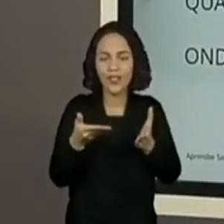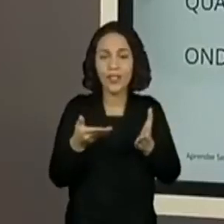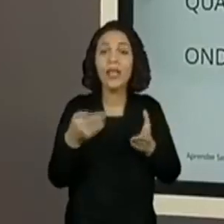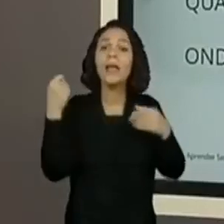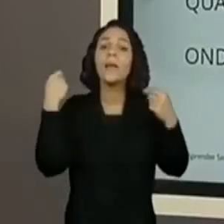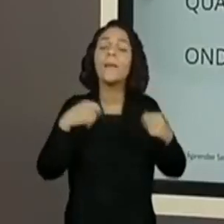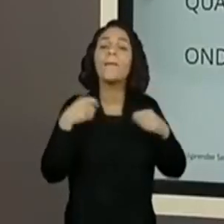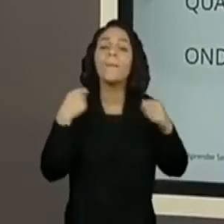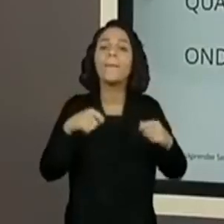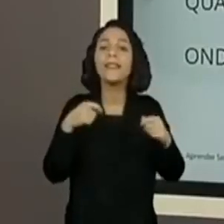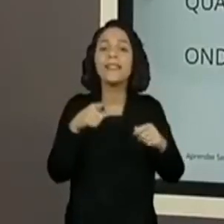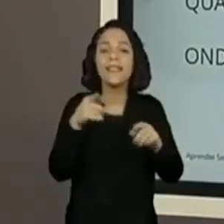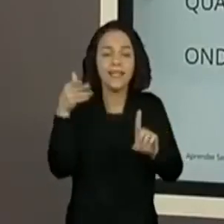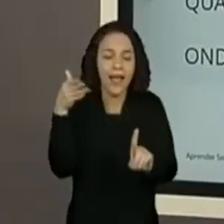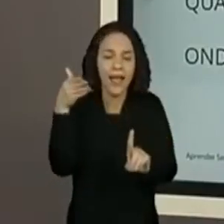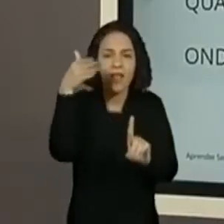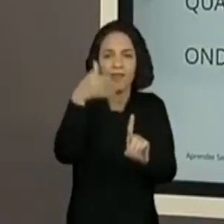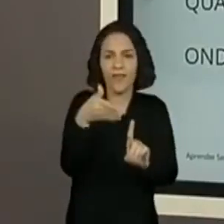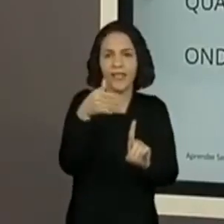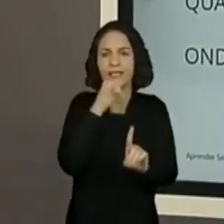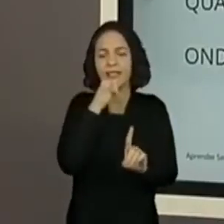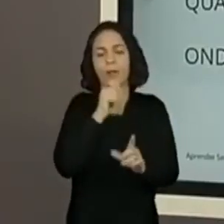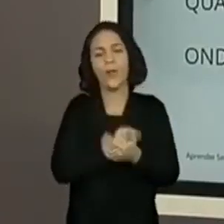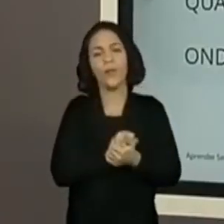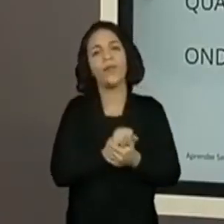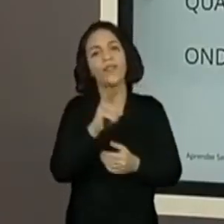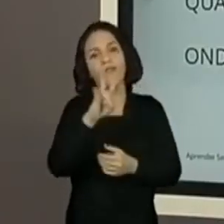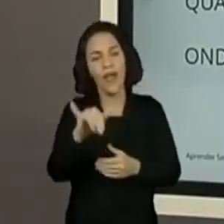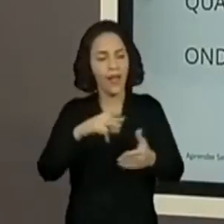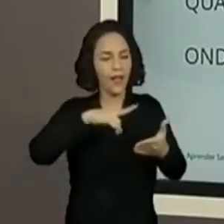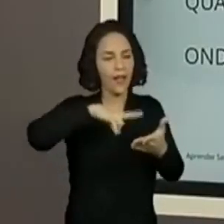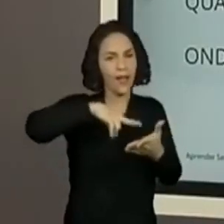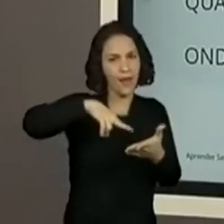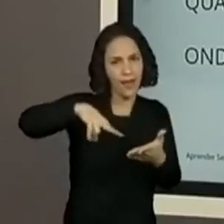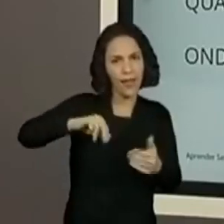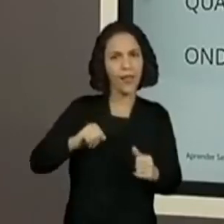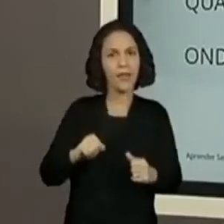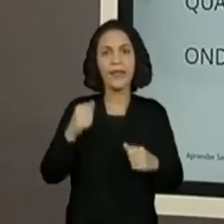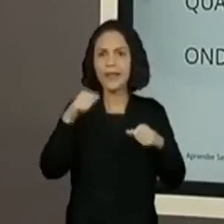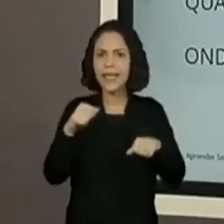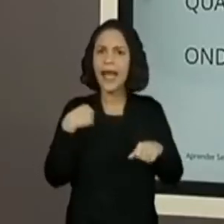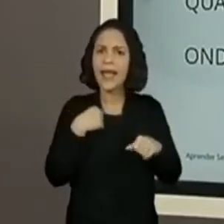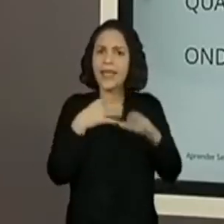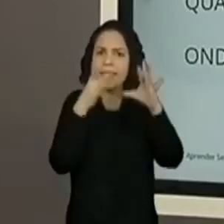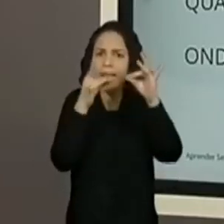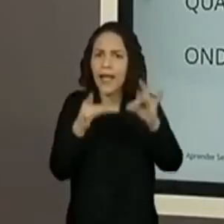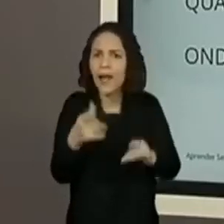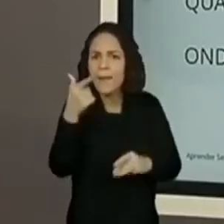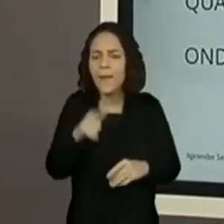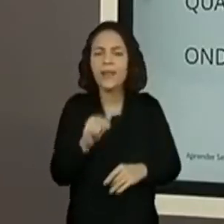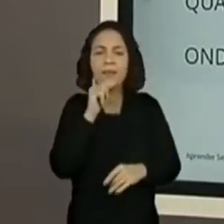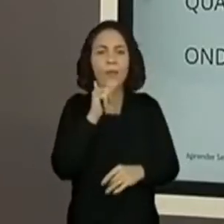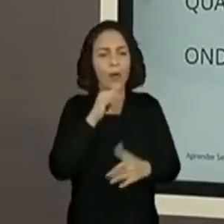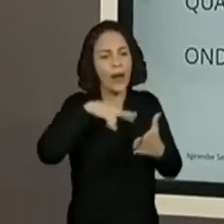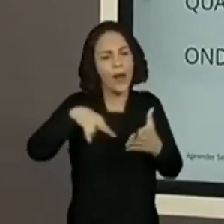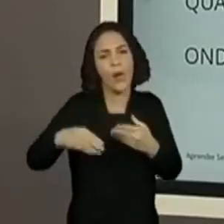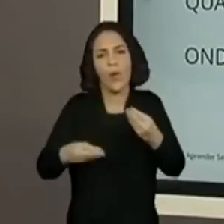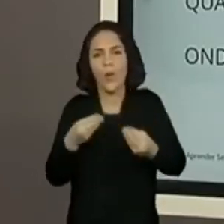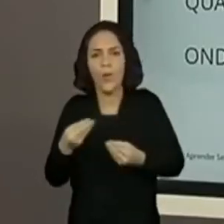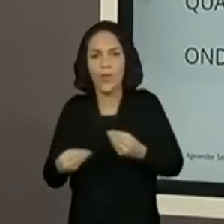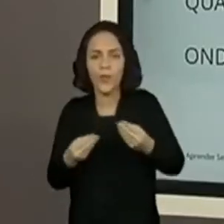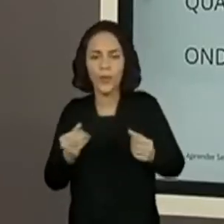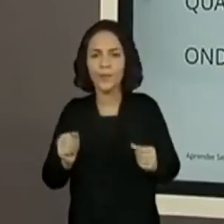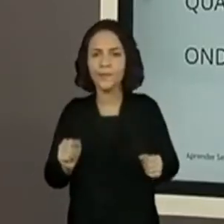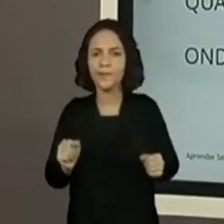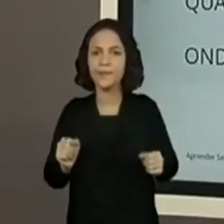referência eu já tenho planejado. Eu vou fazer leitura. E a gente poderia até explorar mais, assim, como iremos fazer essa leitura. A gente vai